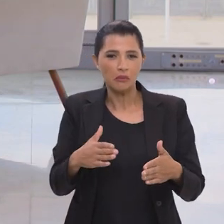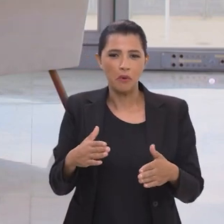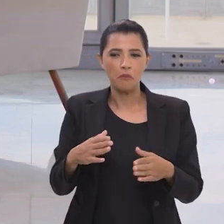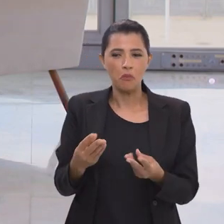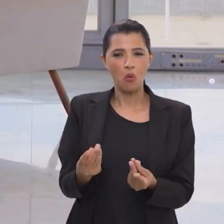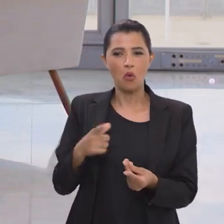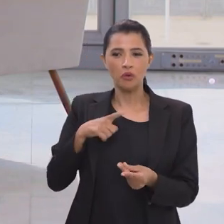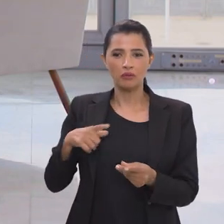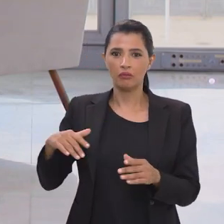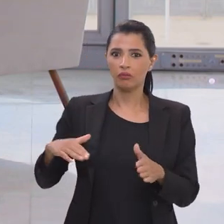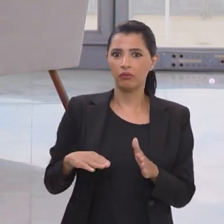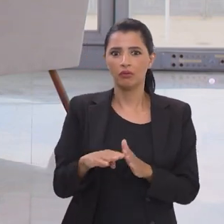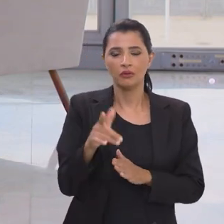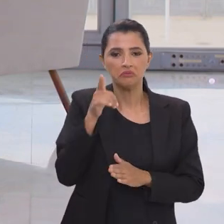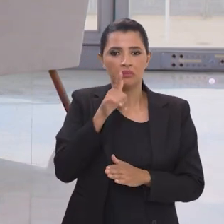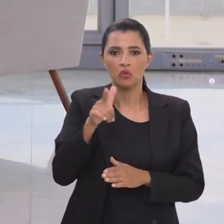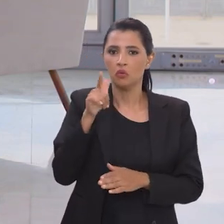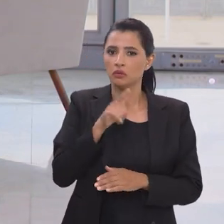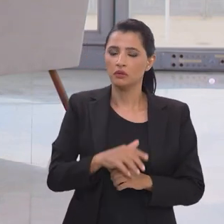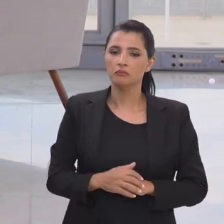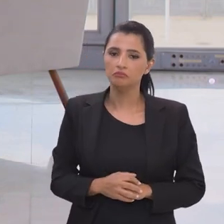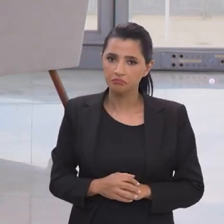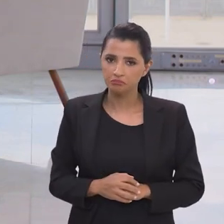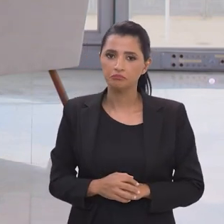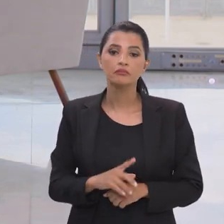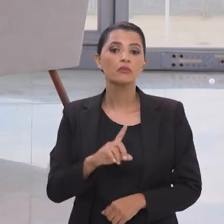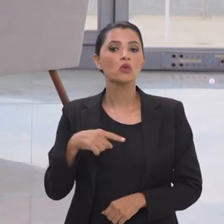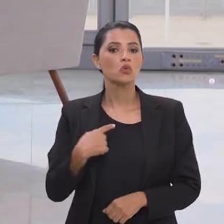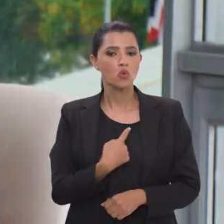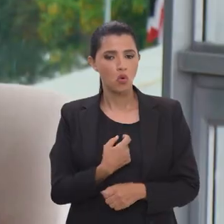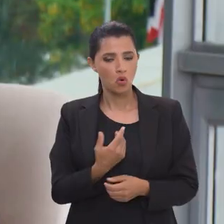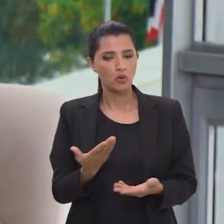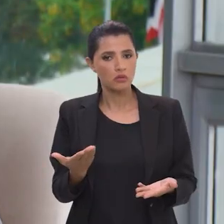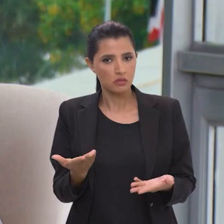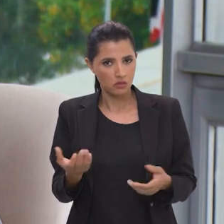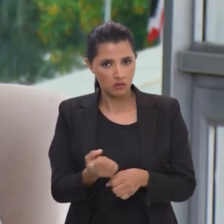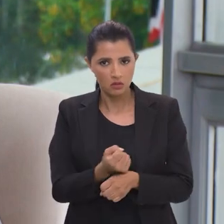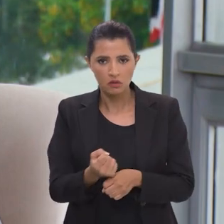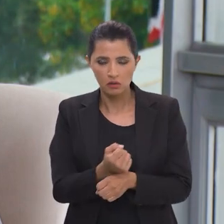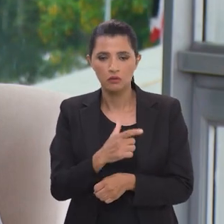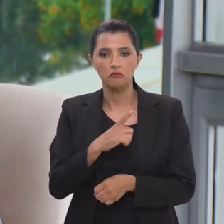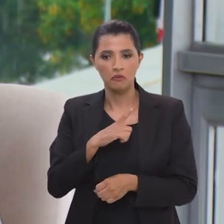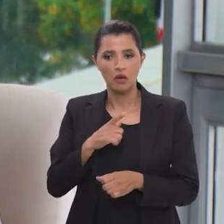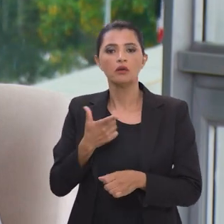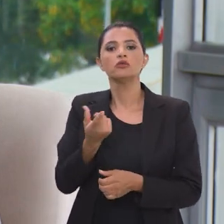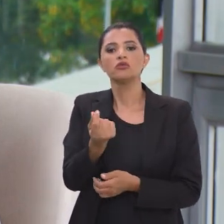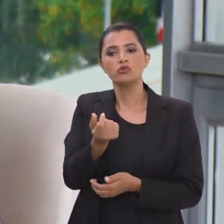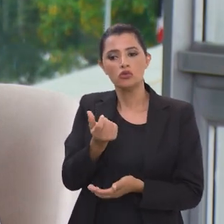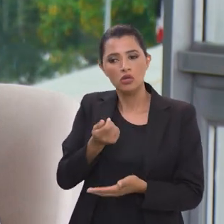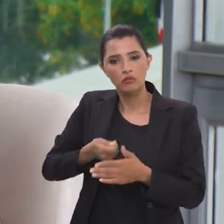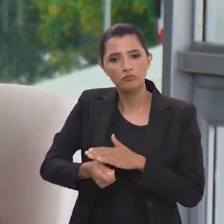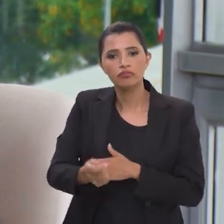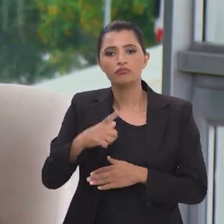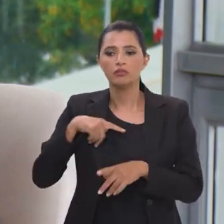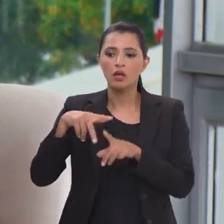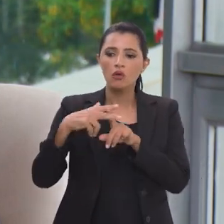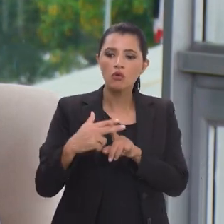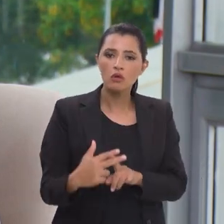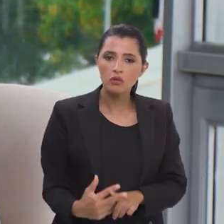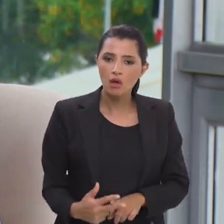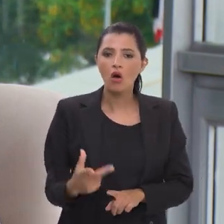praticamente intransitáveis, né, e nós vamos esse ano ter dinheiro para manutenção,